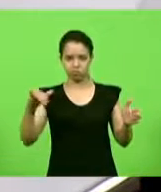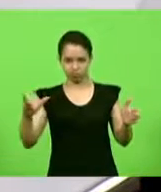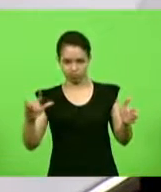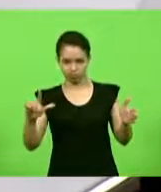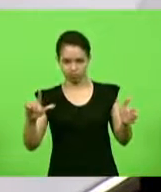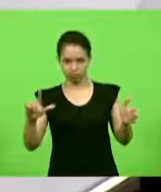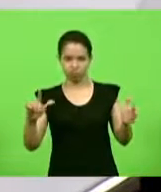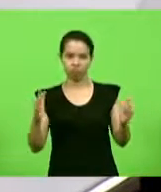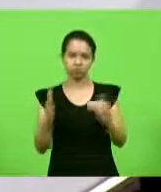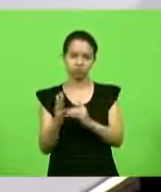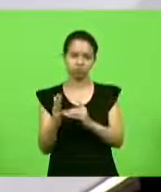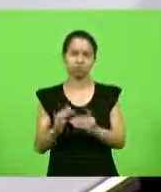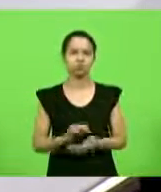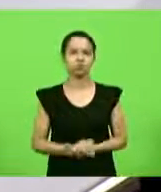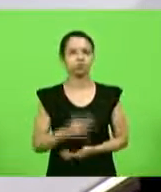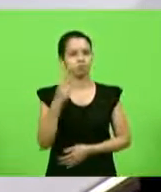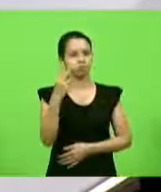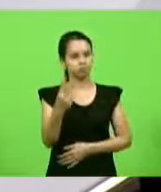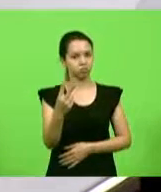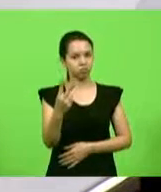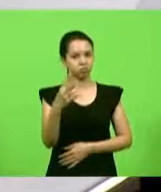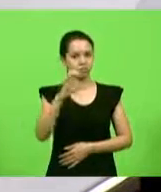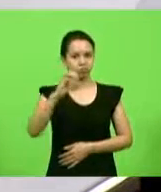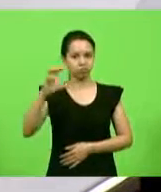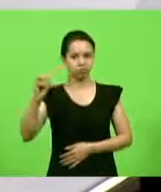com 200 milhões de reais,